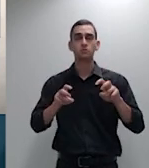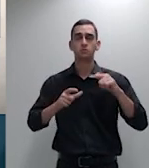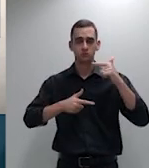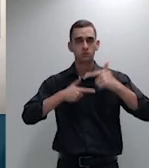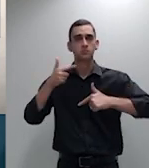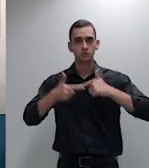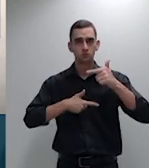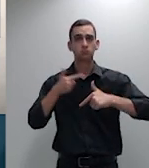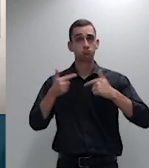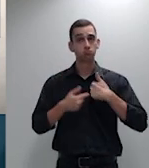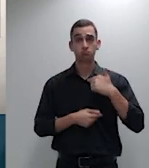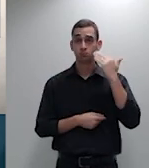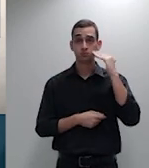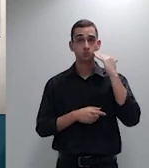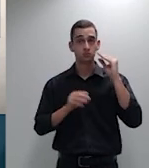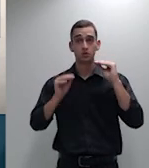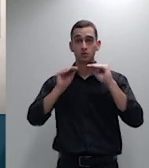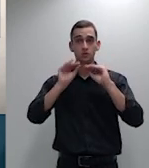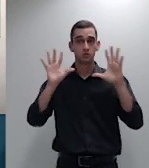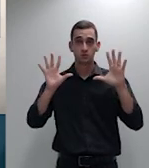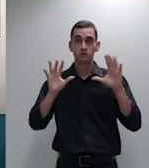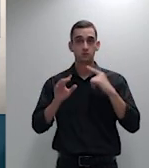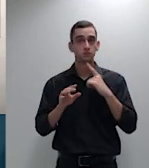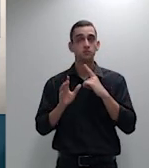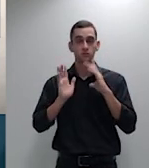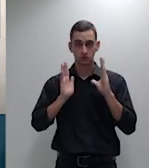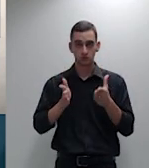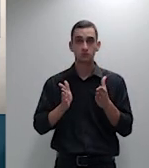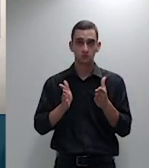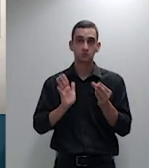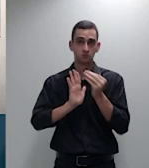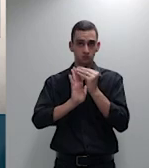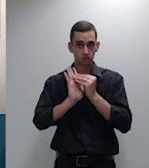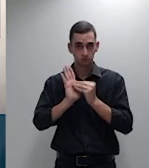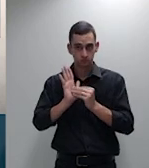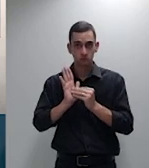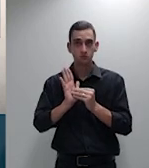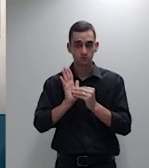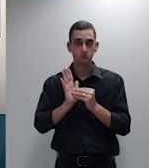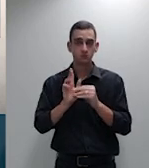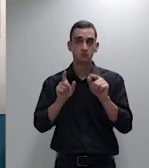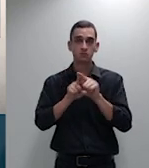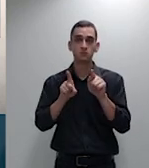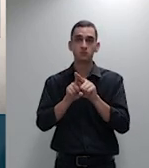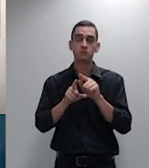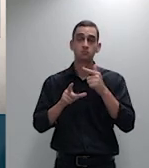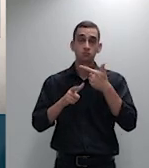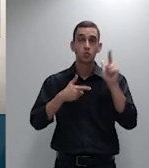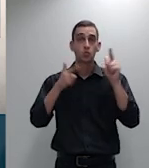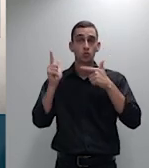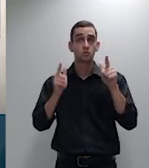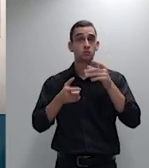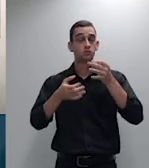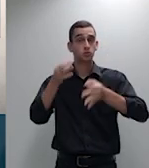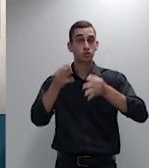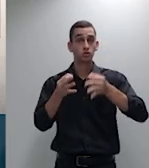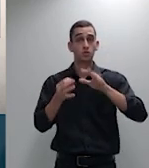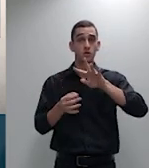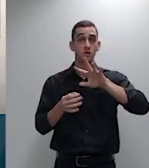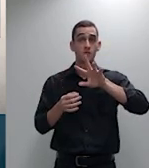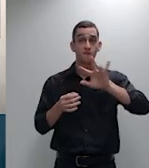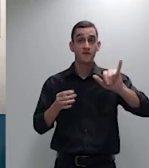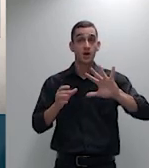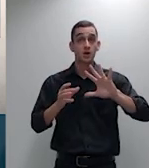fosse com Alvitre nós julgarmos juntos ou bem próximos